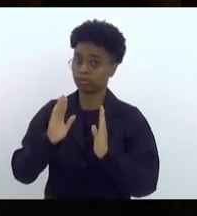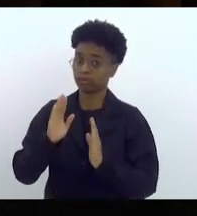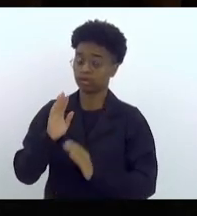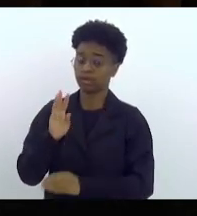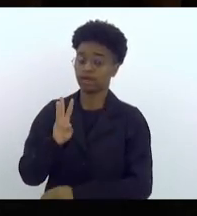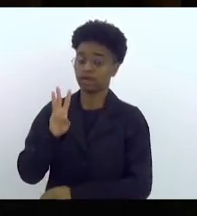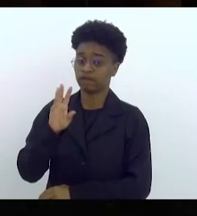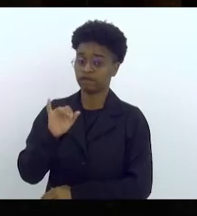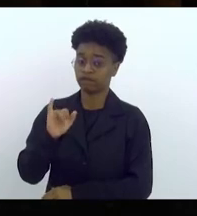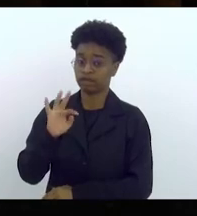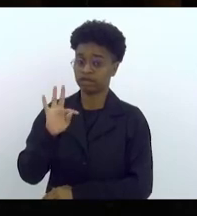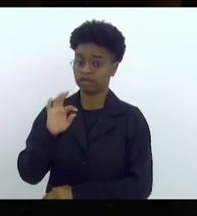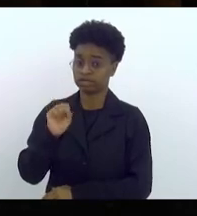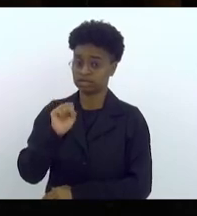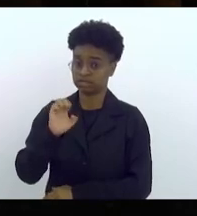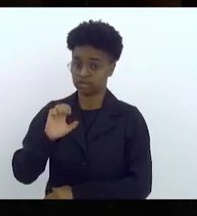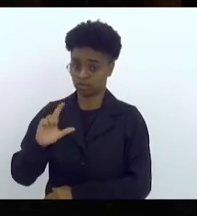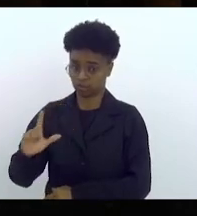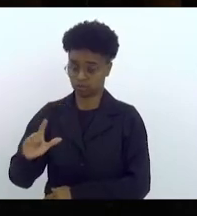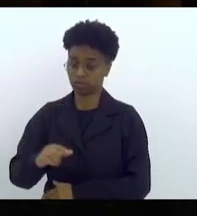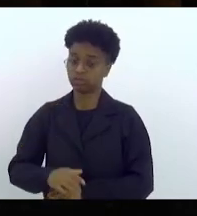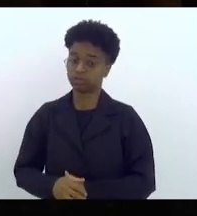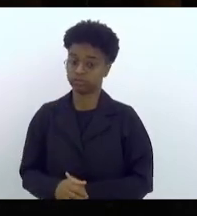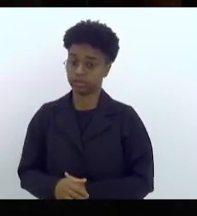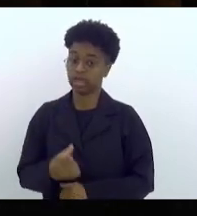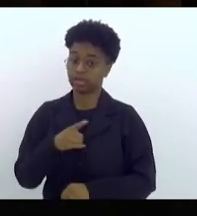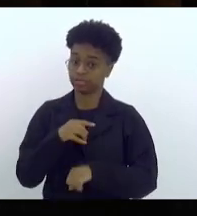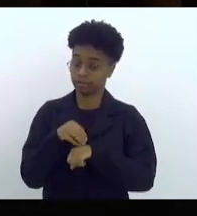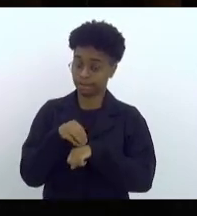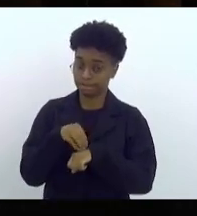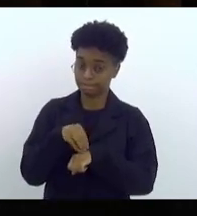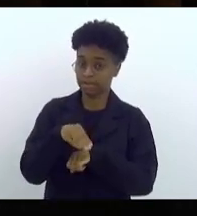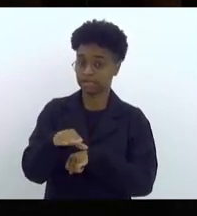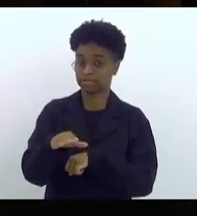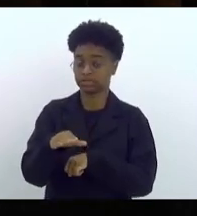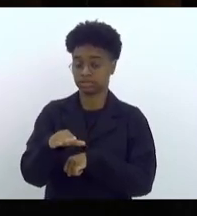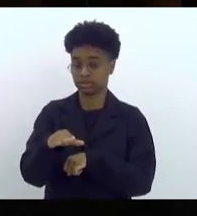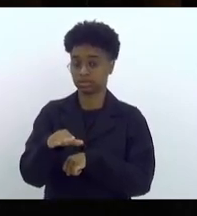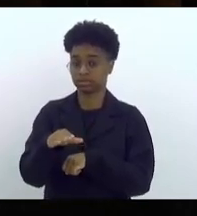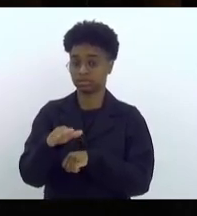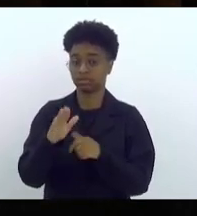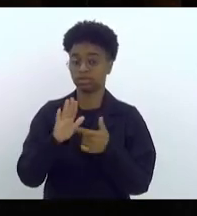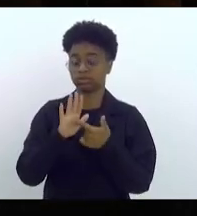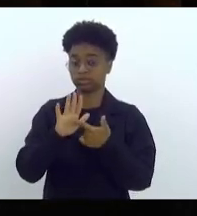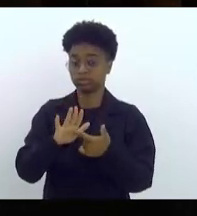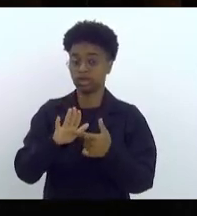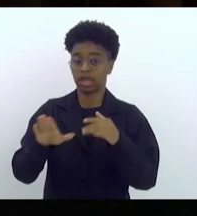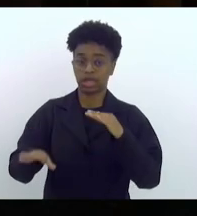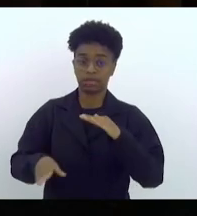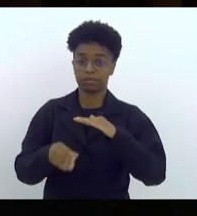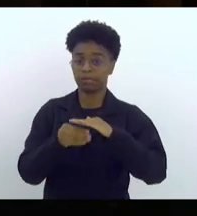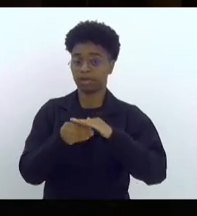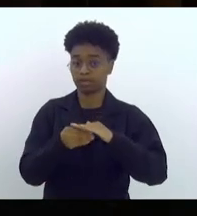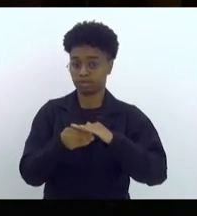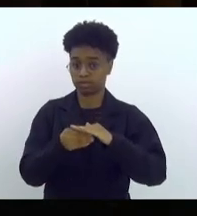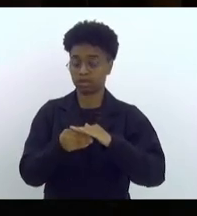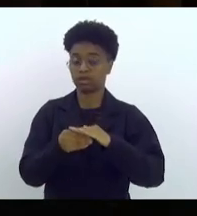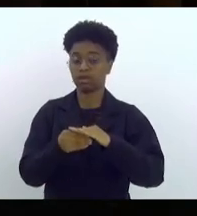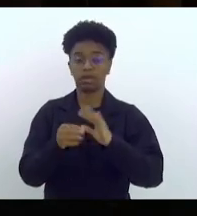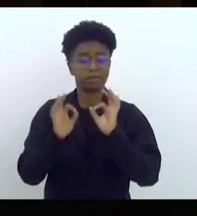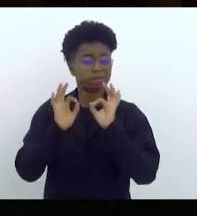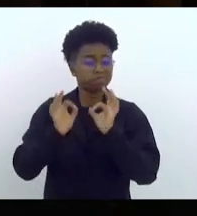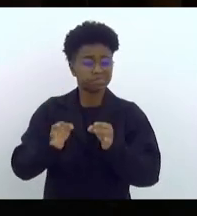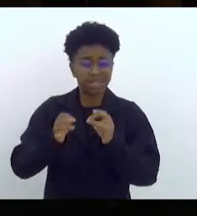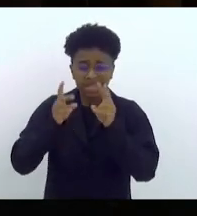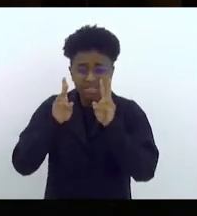Witzel. Uma mensagem, através de uma emenda constitucional, exatamente